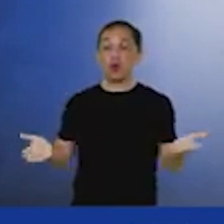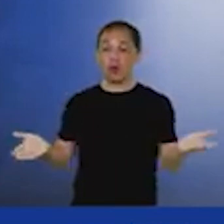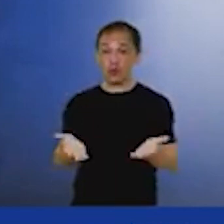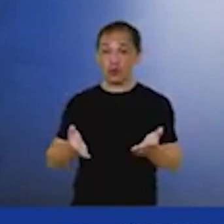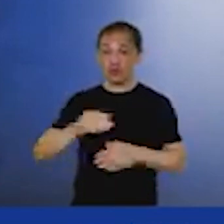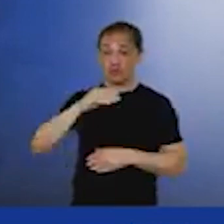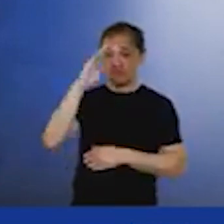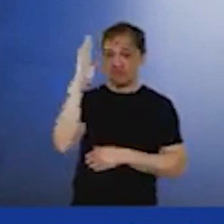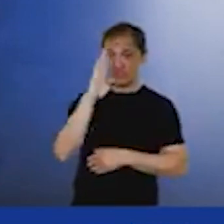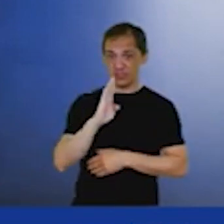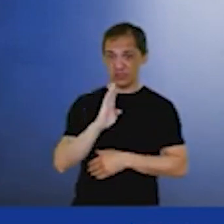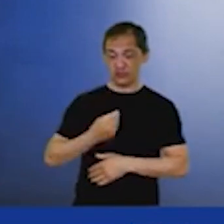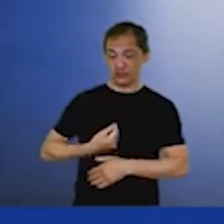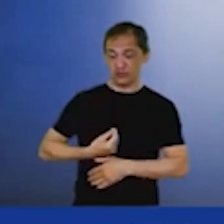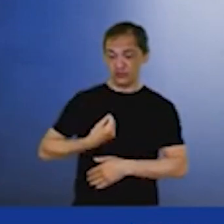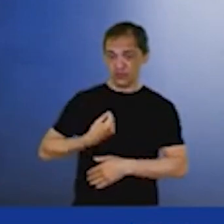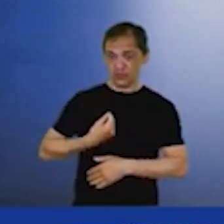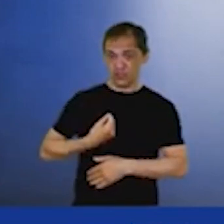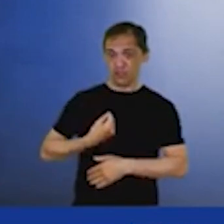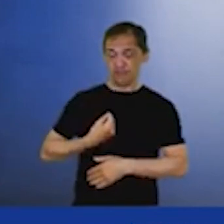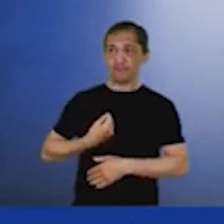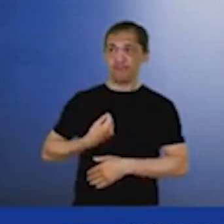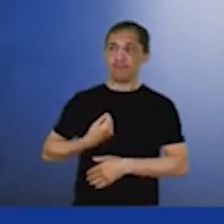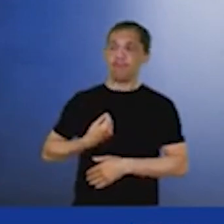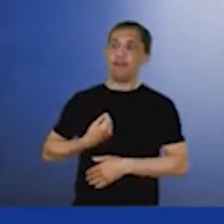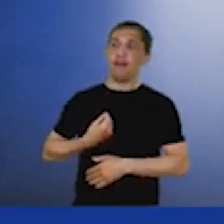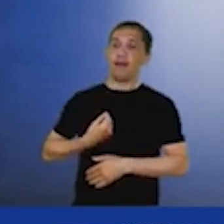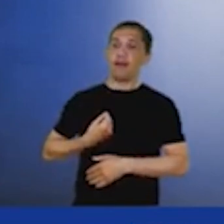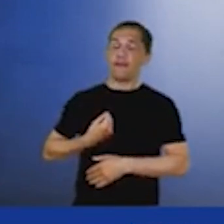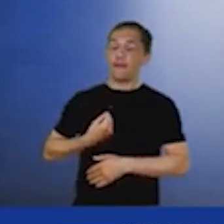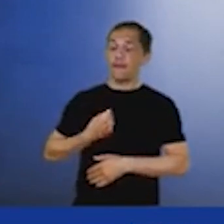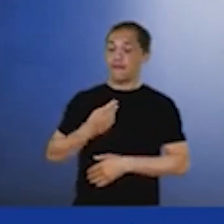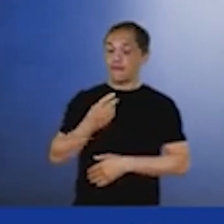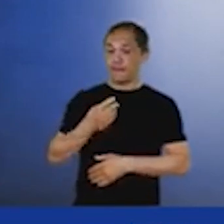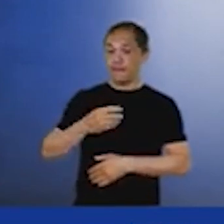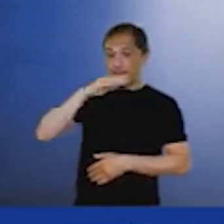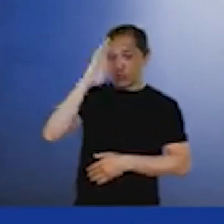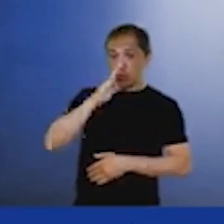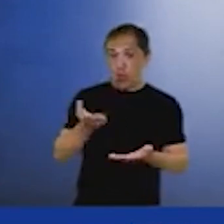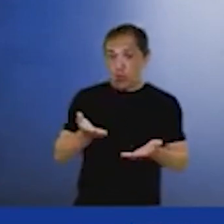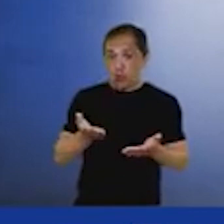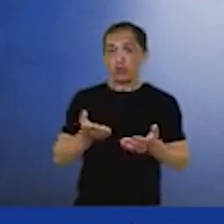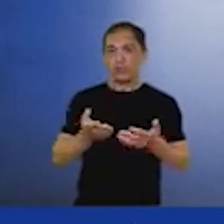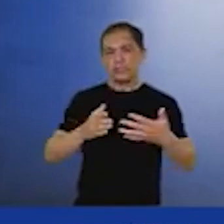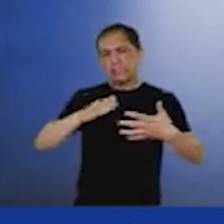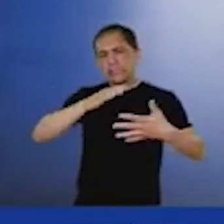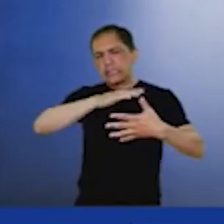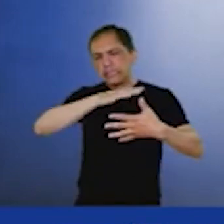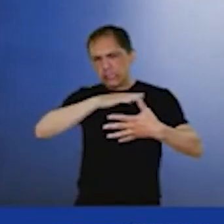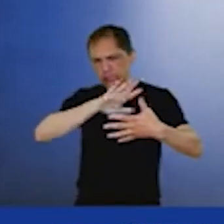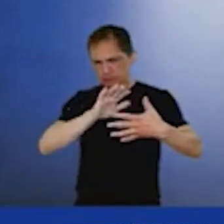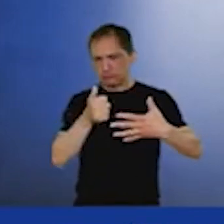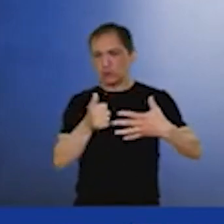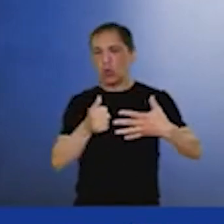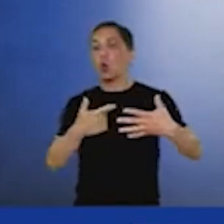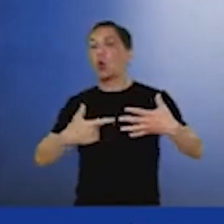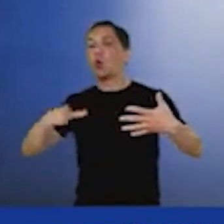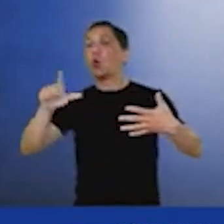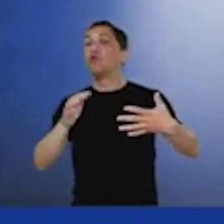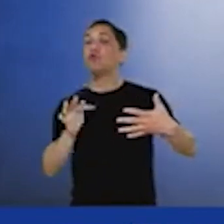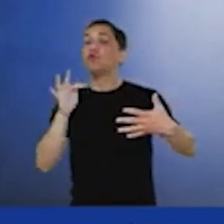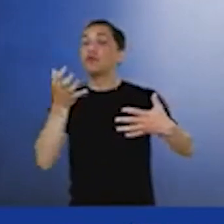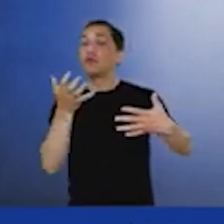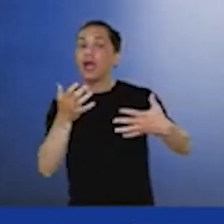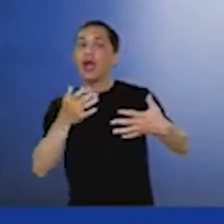onde o mundo quer chegar no futuro. E a gente já está num papel muito bem, muito bom, né? Então,